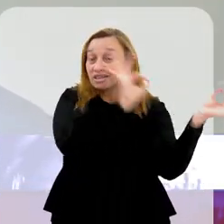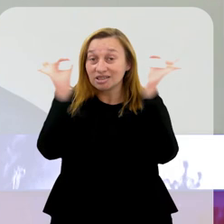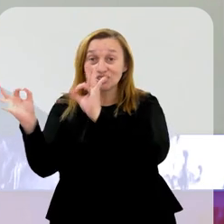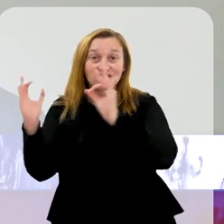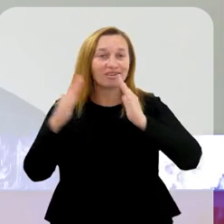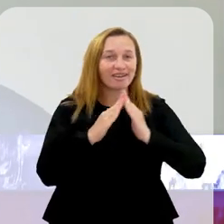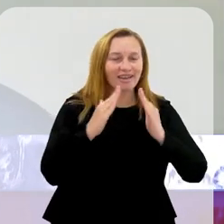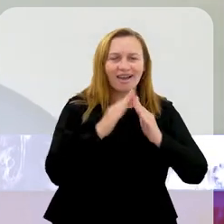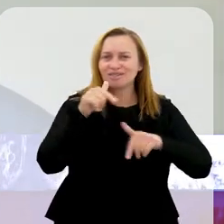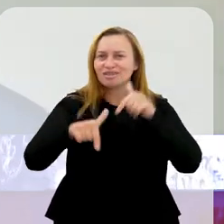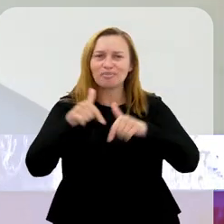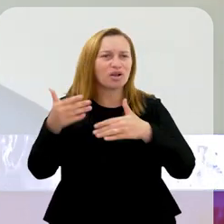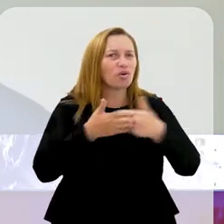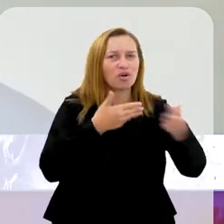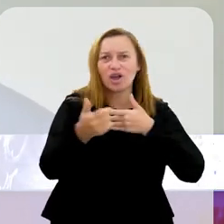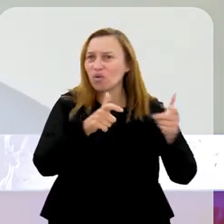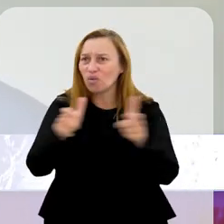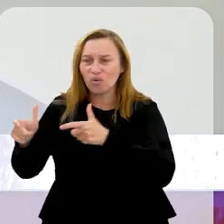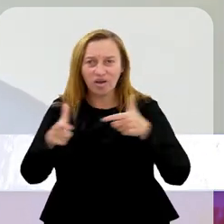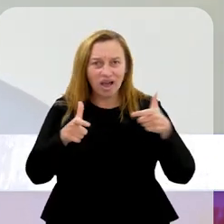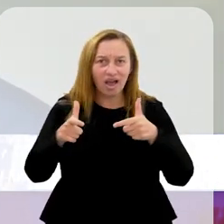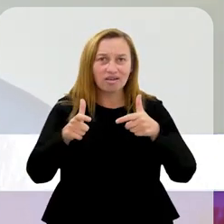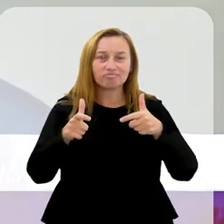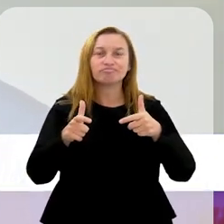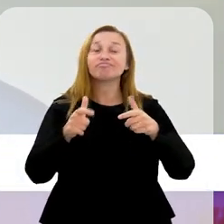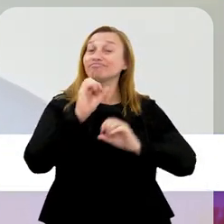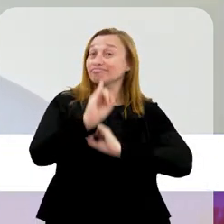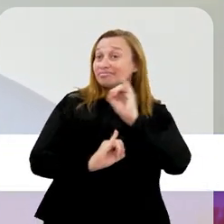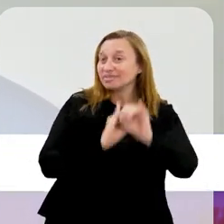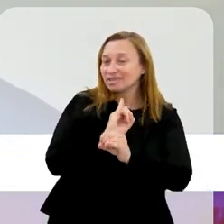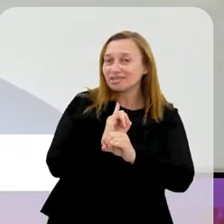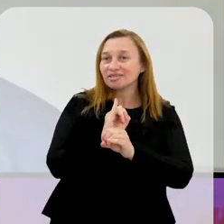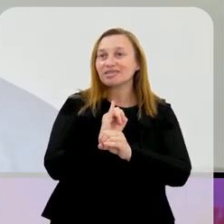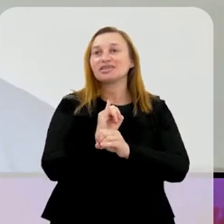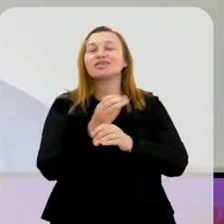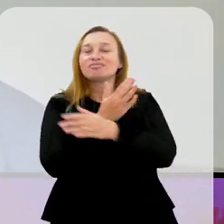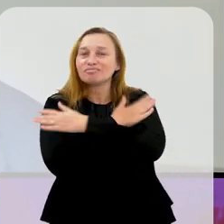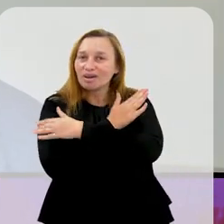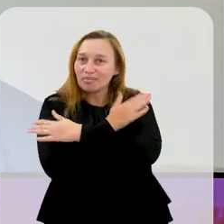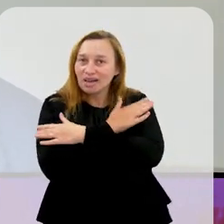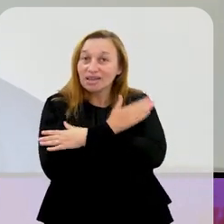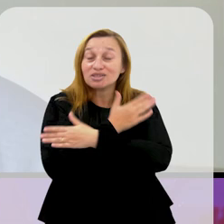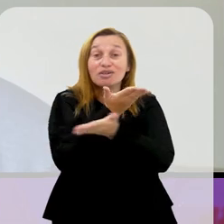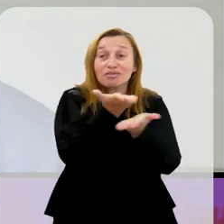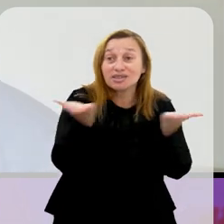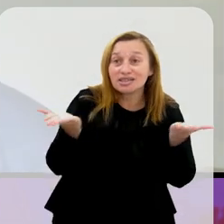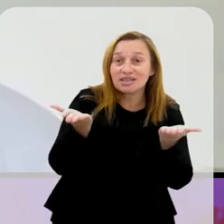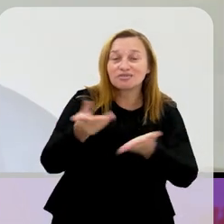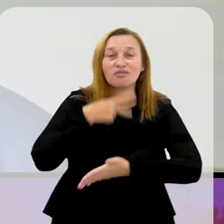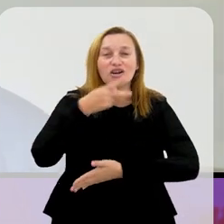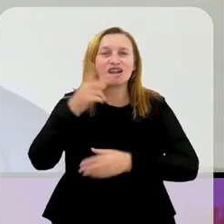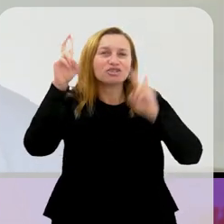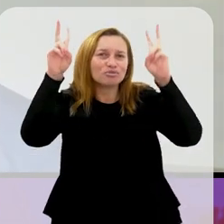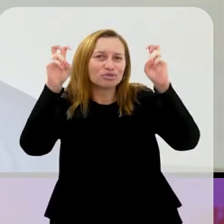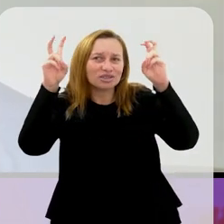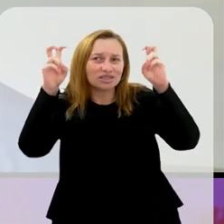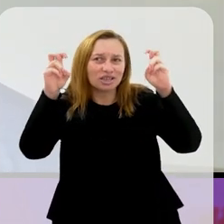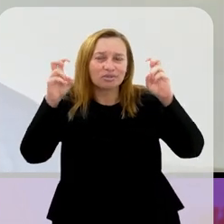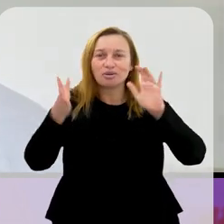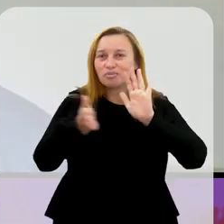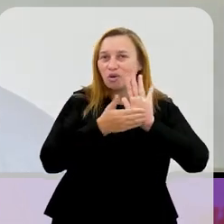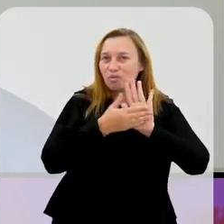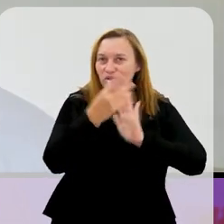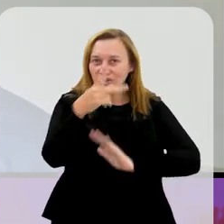nos ouvem em casa, no trabalho, onde quer que seja, pela internet. Uma saudação, um grande abraço a todos. Vamos falar sobre o tema